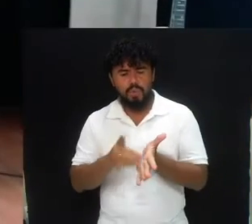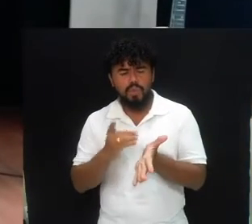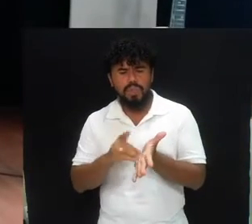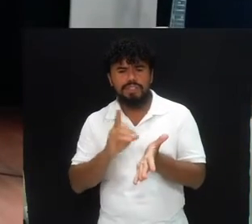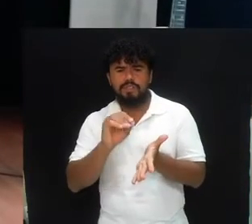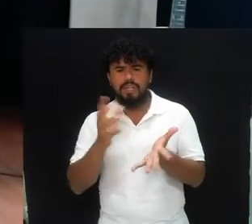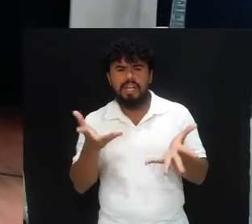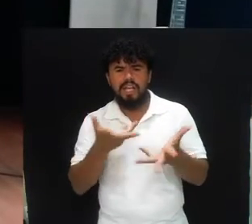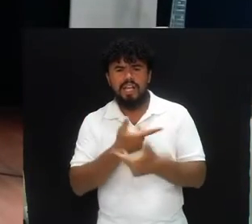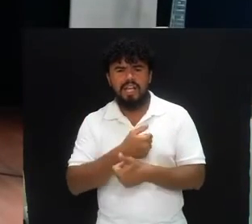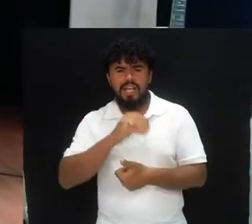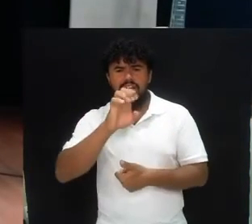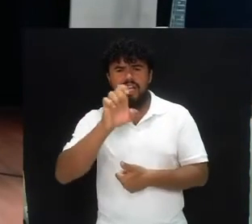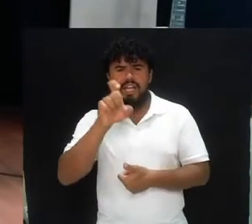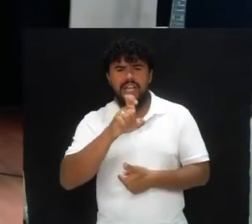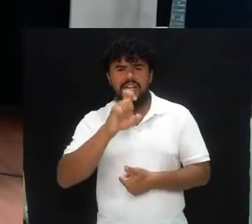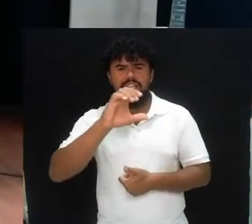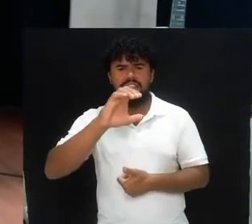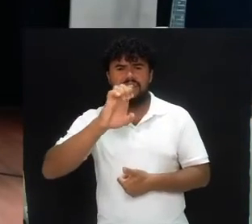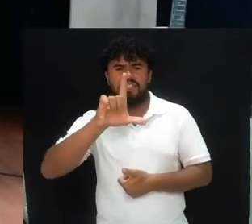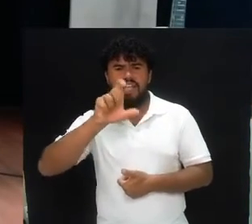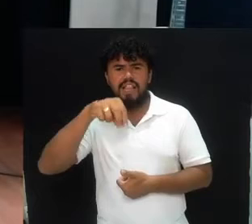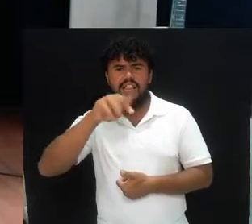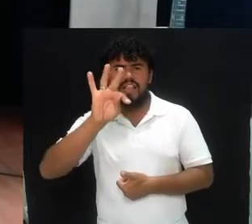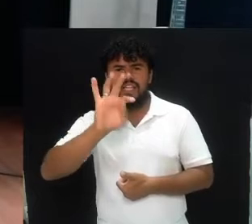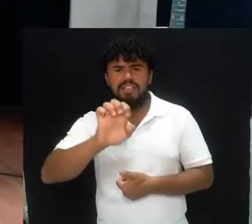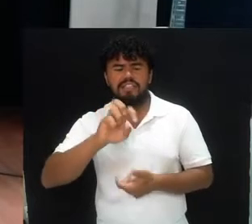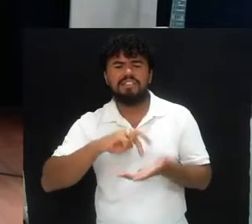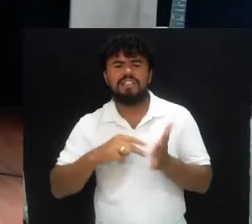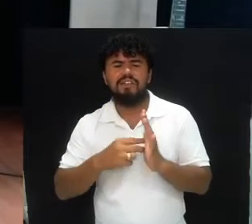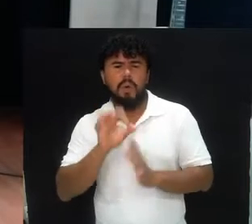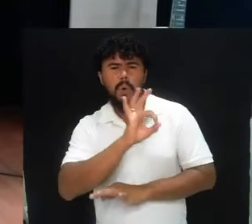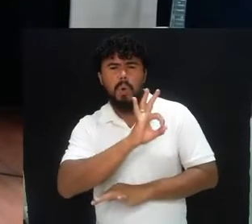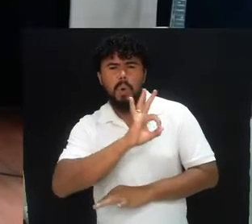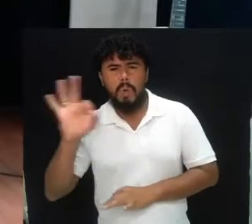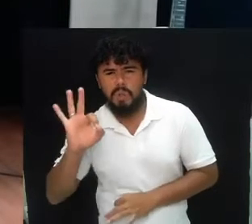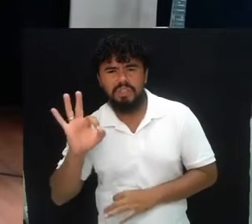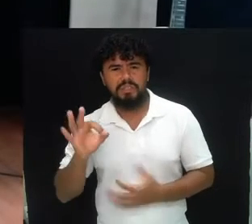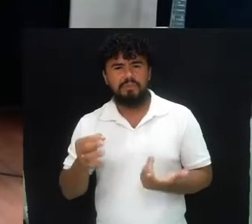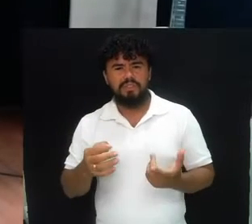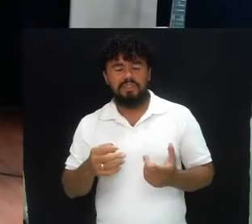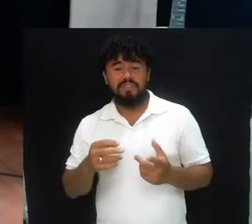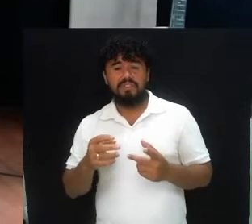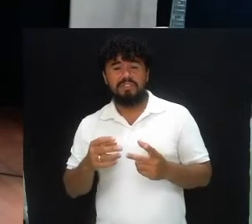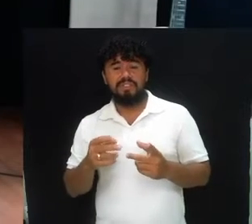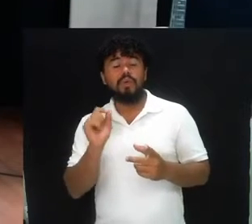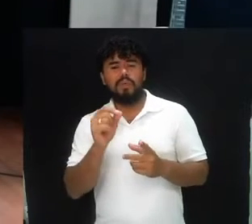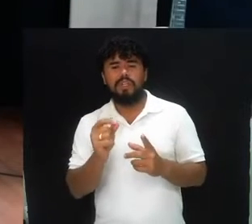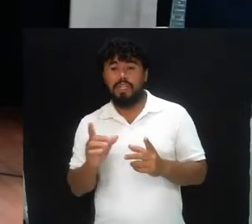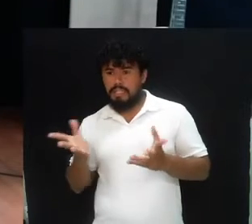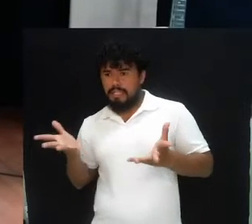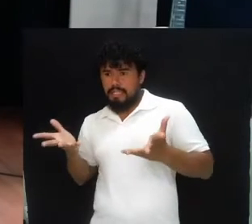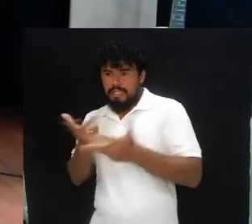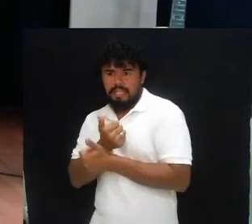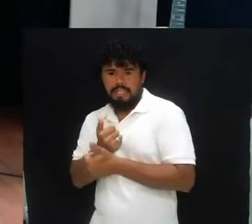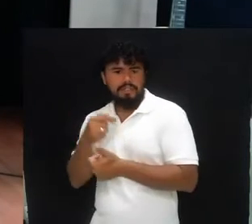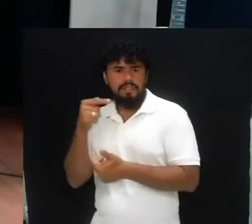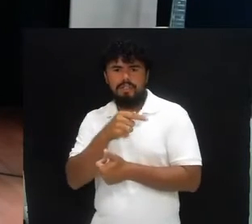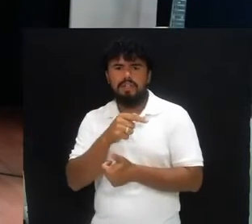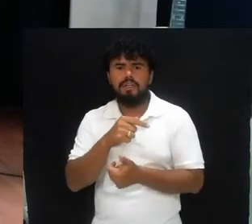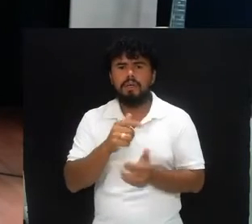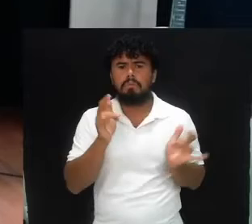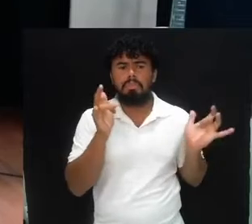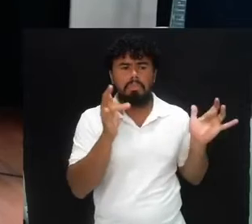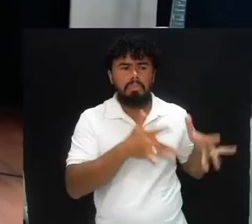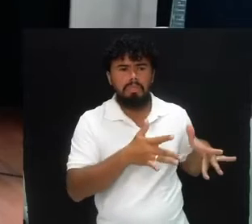excelente quer dizer ótimo, ele era o melhor. Excelente é o oposto de medíocre. Porque medíocre dá uma ideia de quem está na